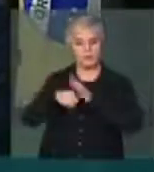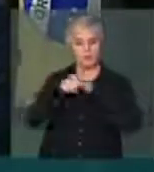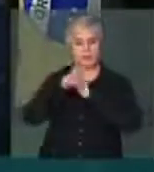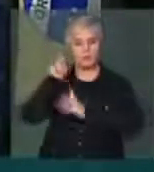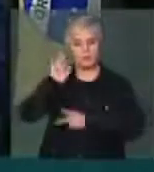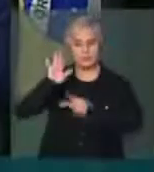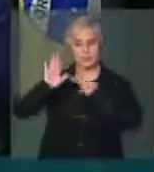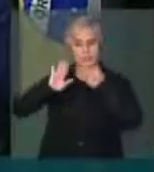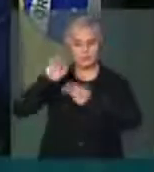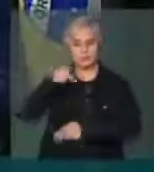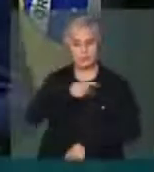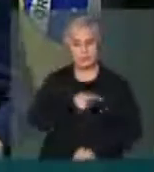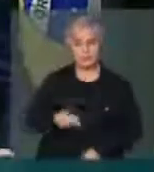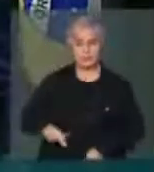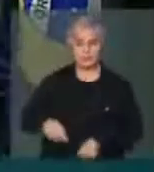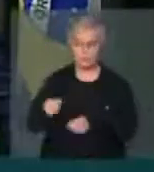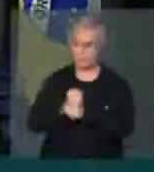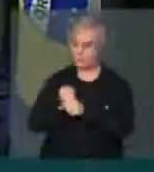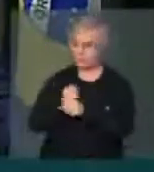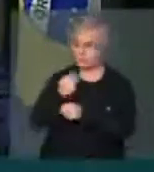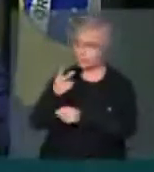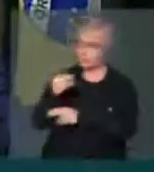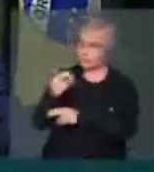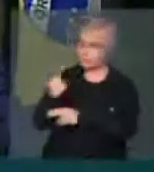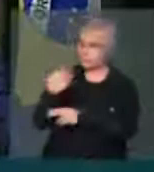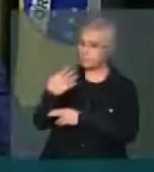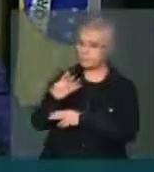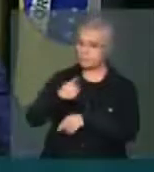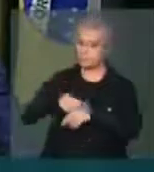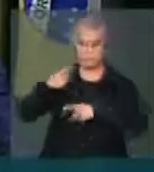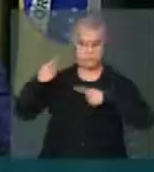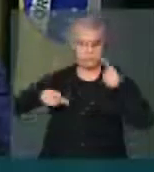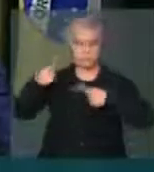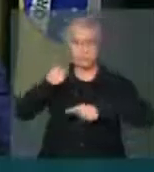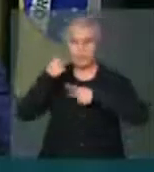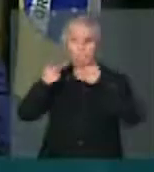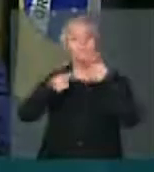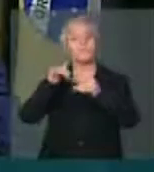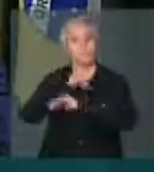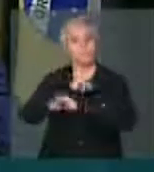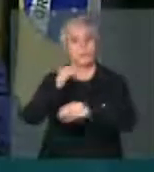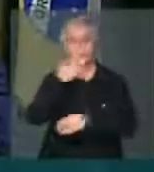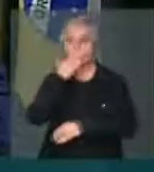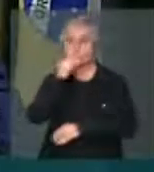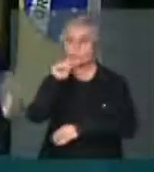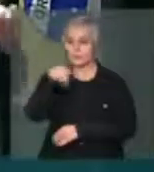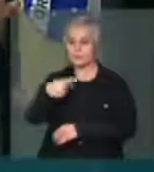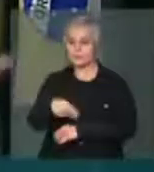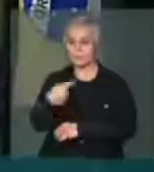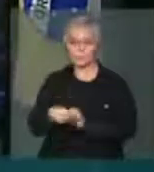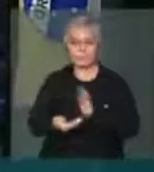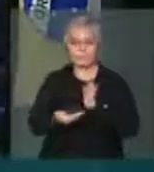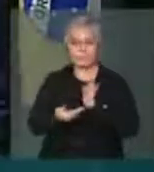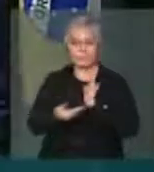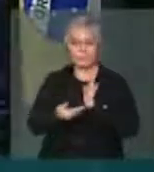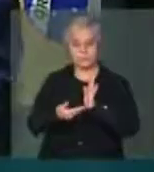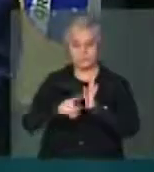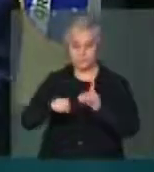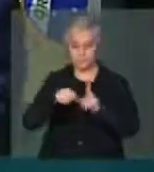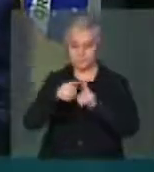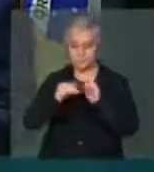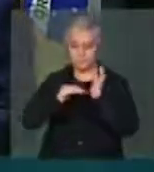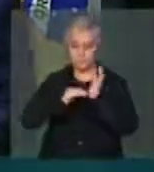agora no ano de 2014 afirmou que o modelo que a Câmara dos Deputados e Senado